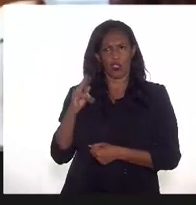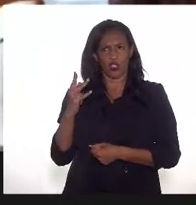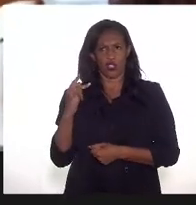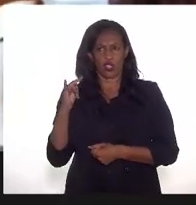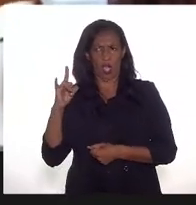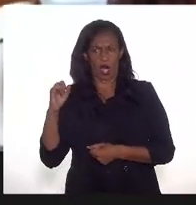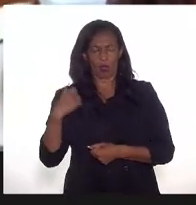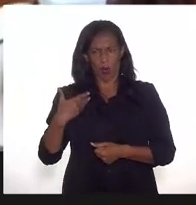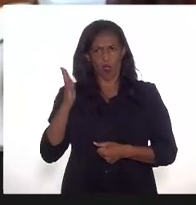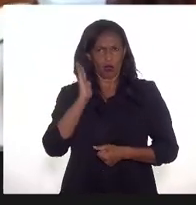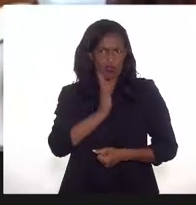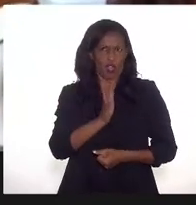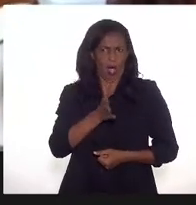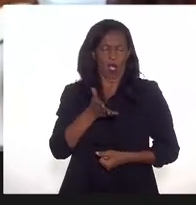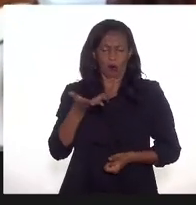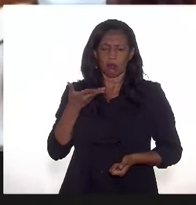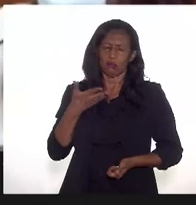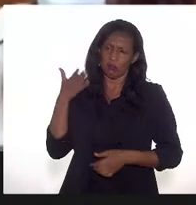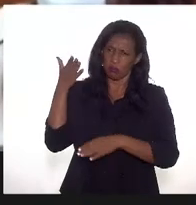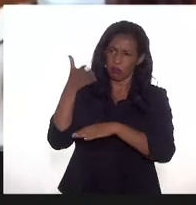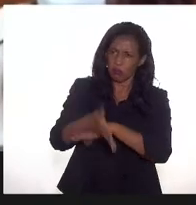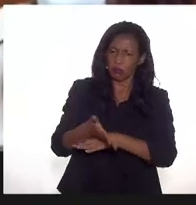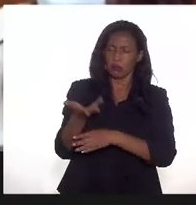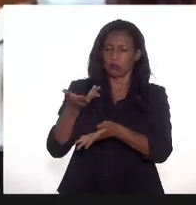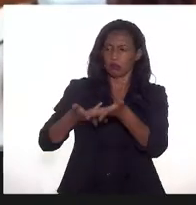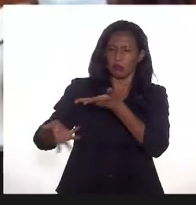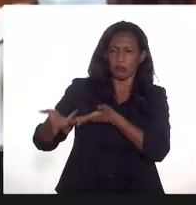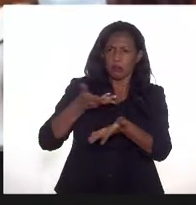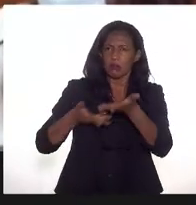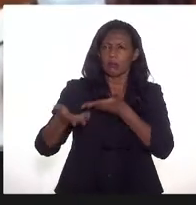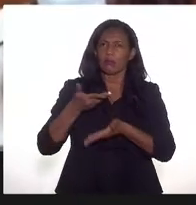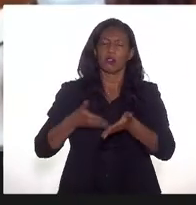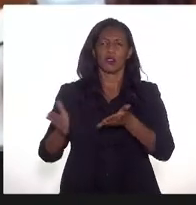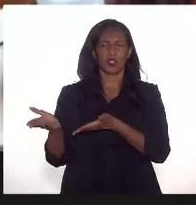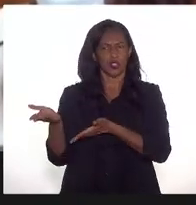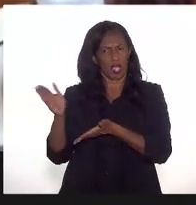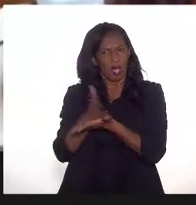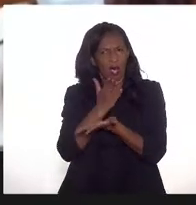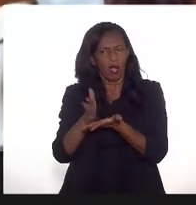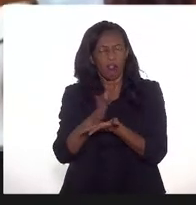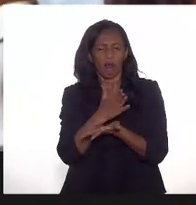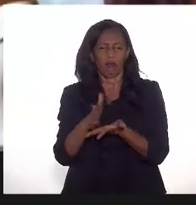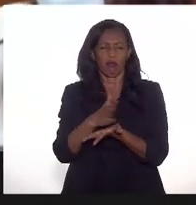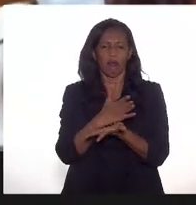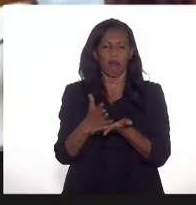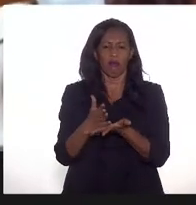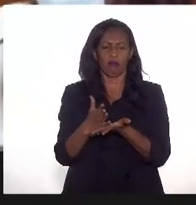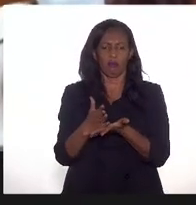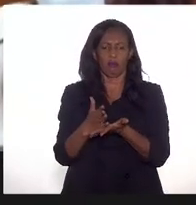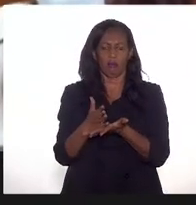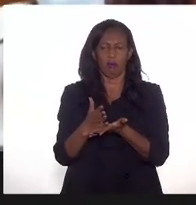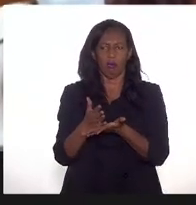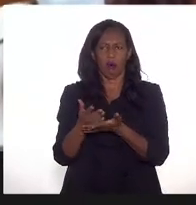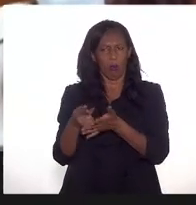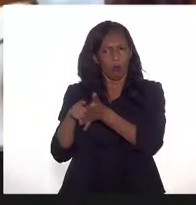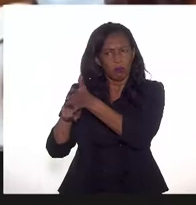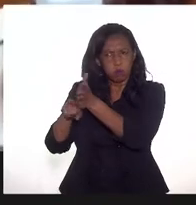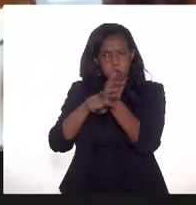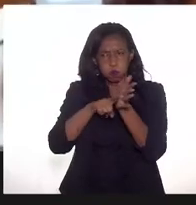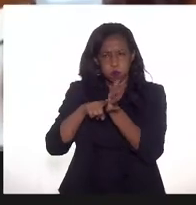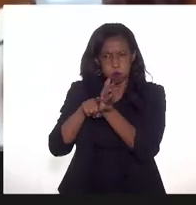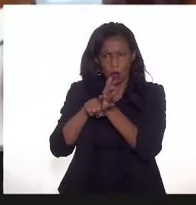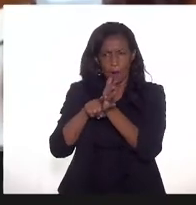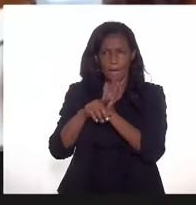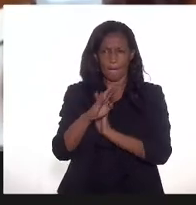participei, deputado, de algumas, algumas fiscalizações em loco,